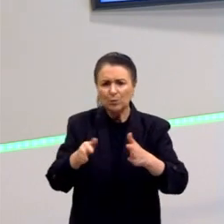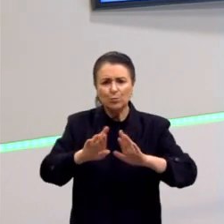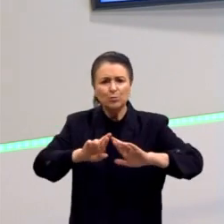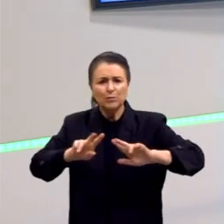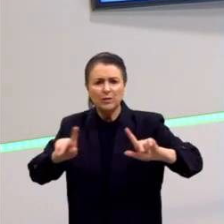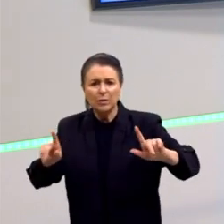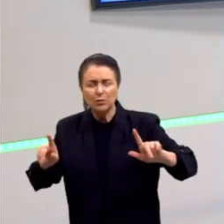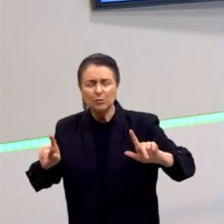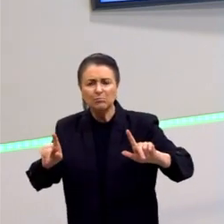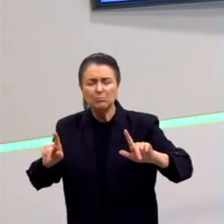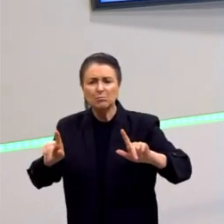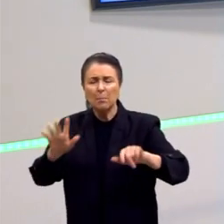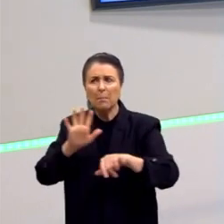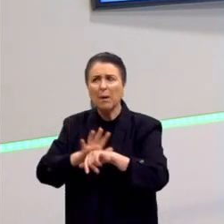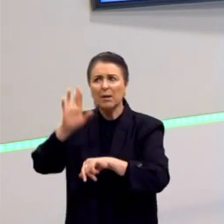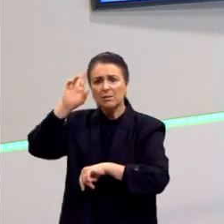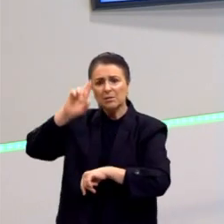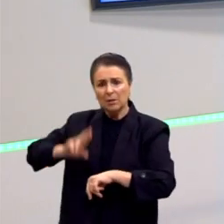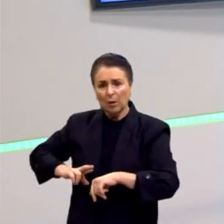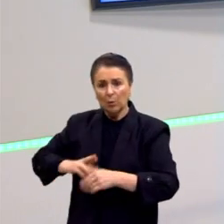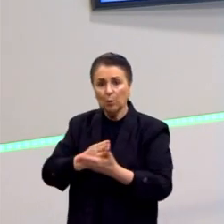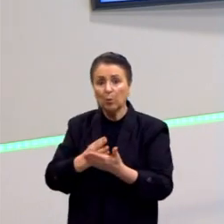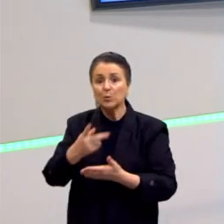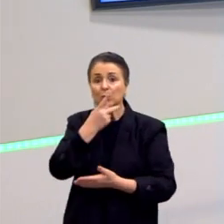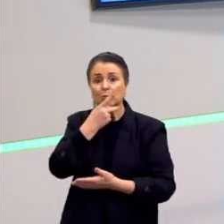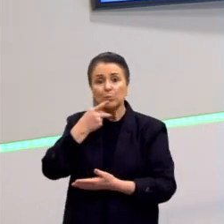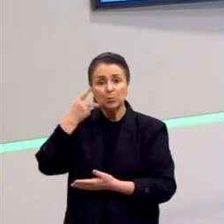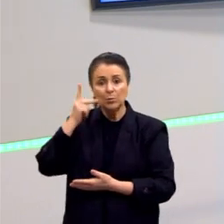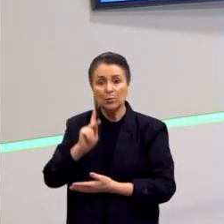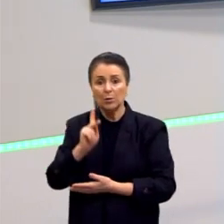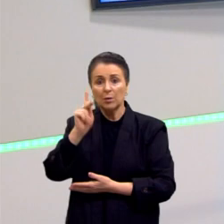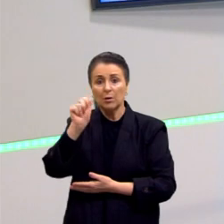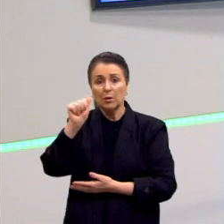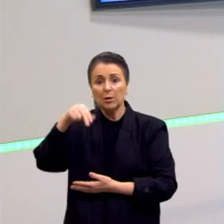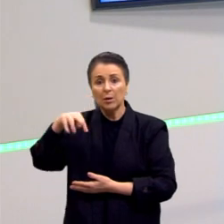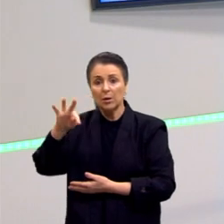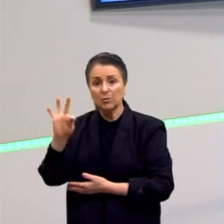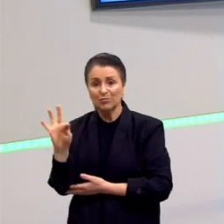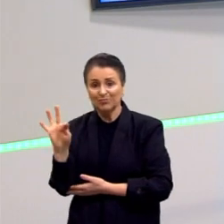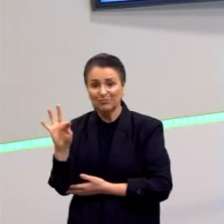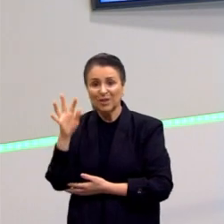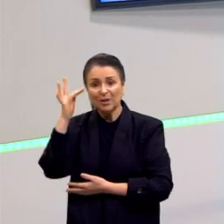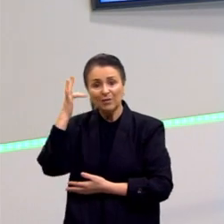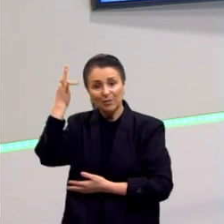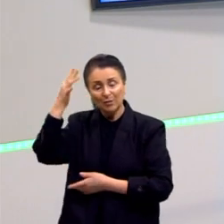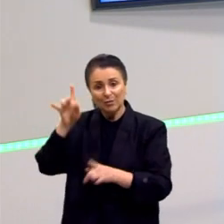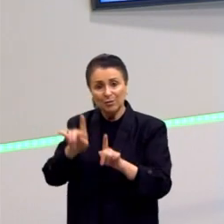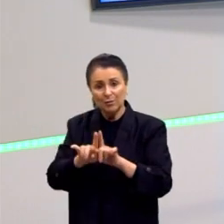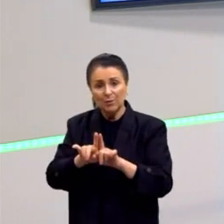racional, que começou por um Kant. O Kant já começa esse caminho. E aí, praticamente, esses camaradas são seguidores, são